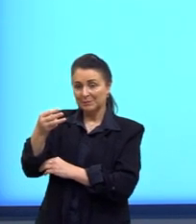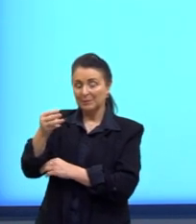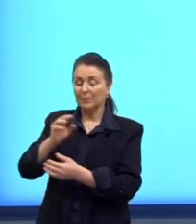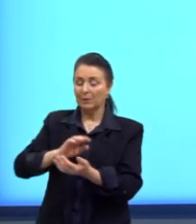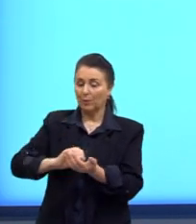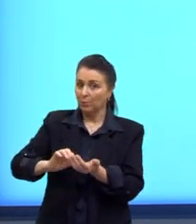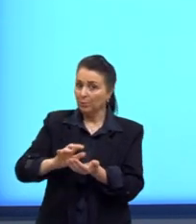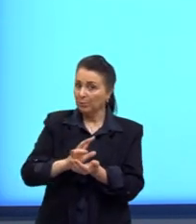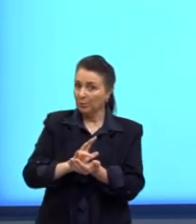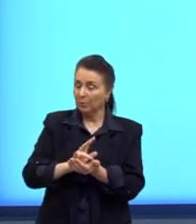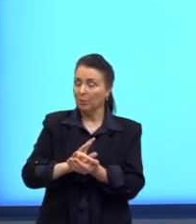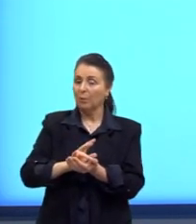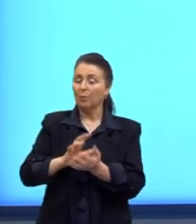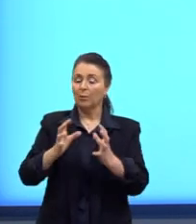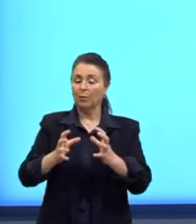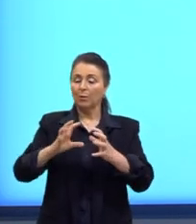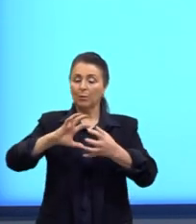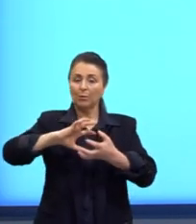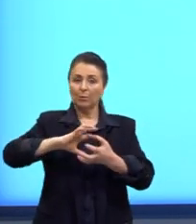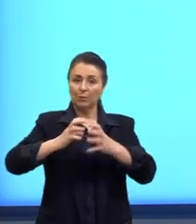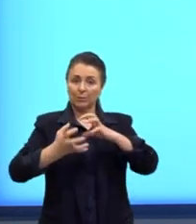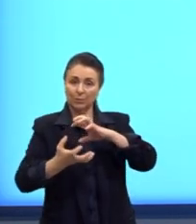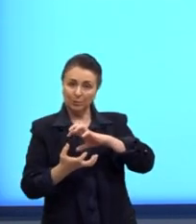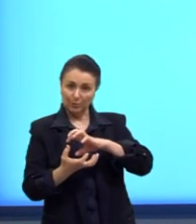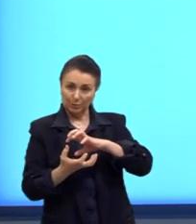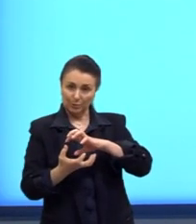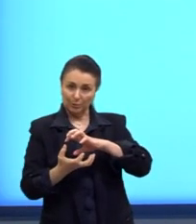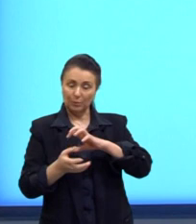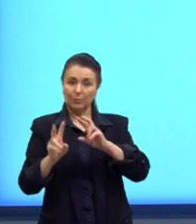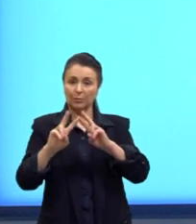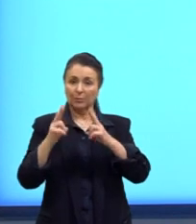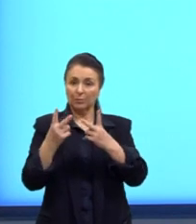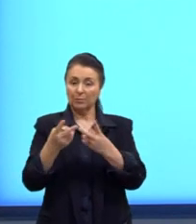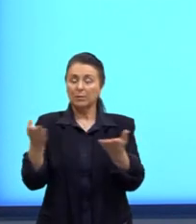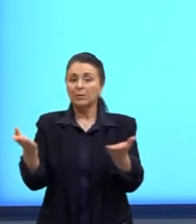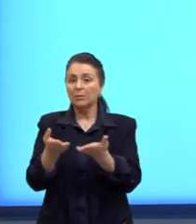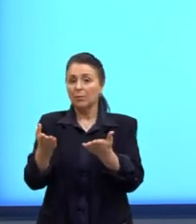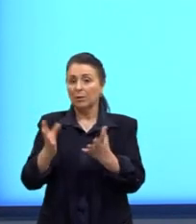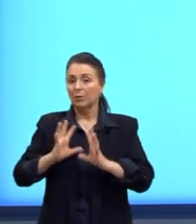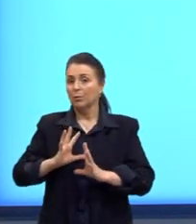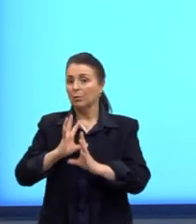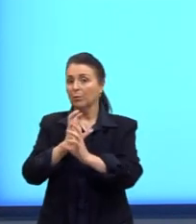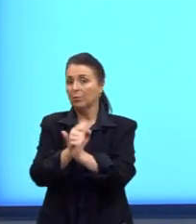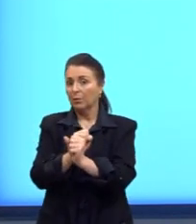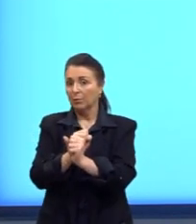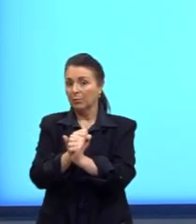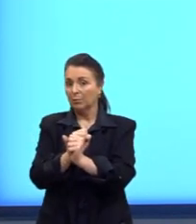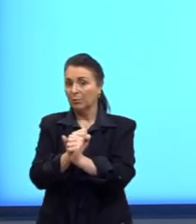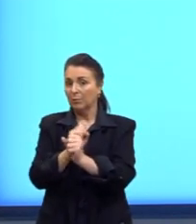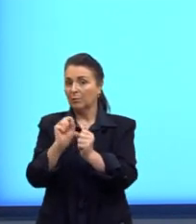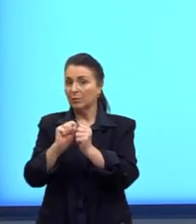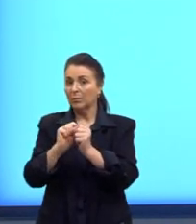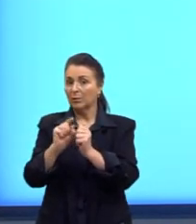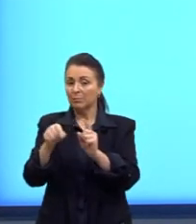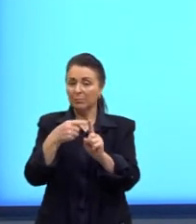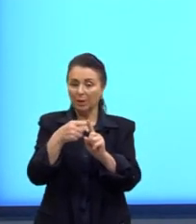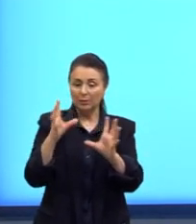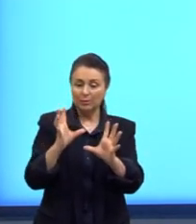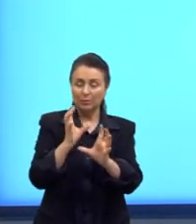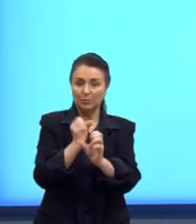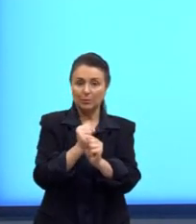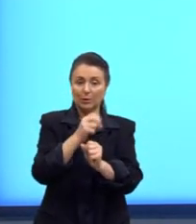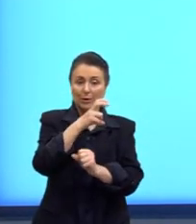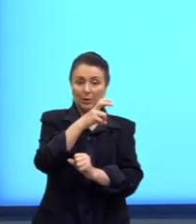Calculamos o volume da esfera e calculamos o volume do cilindro. Como é que a gente chega no volume total? Somando, né? Os 500